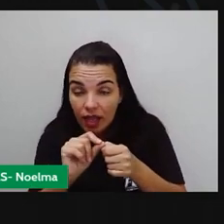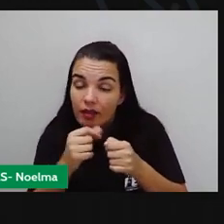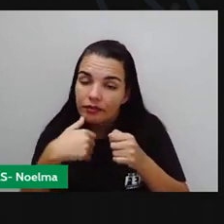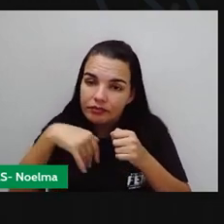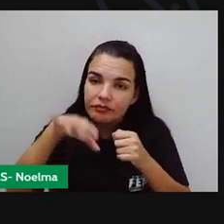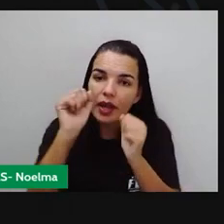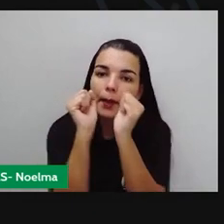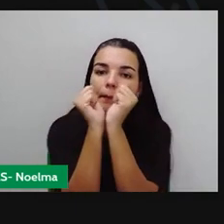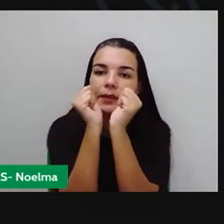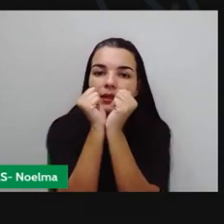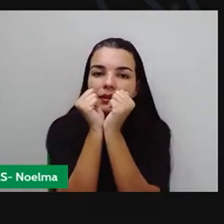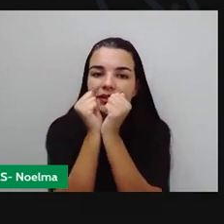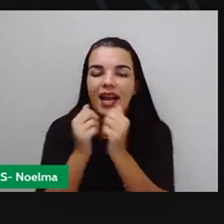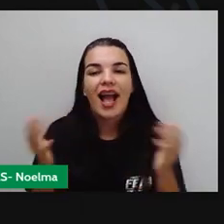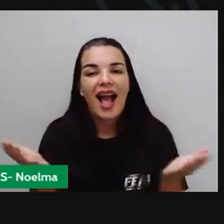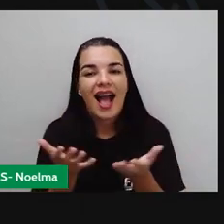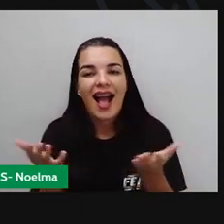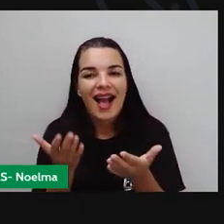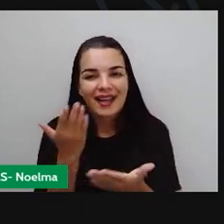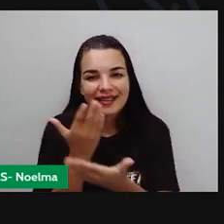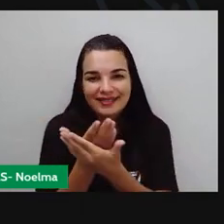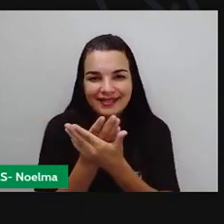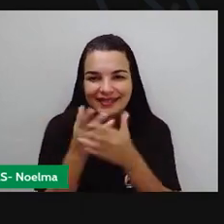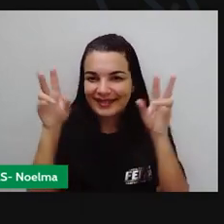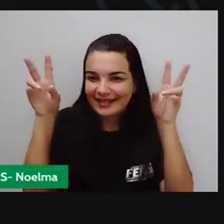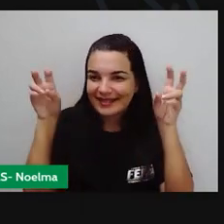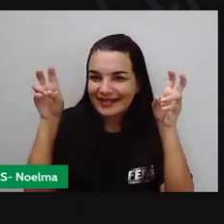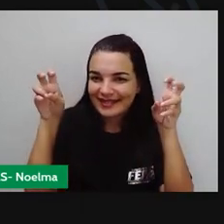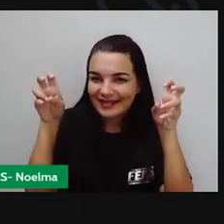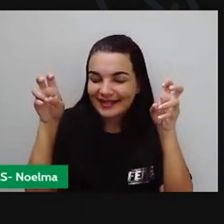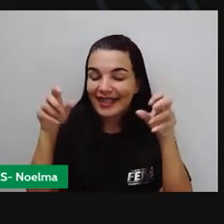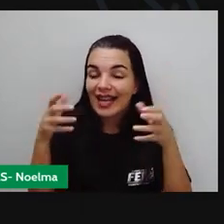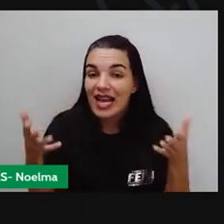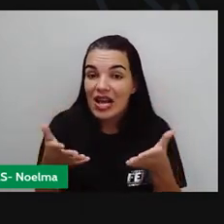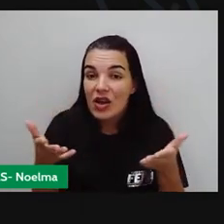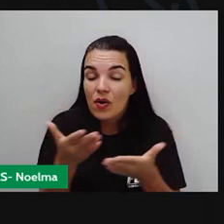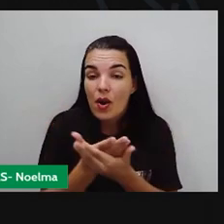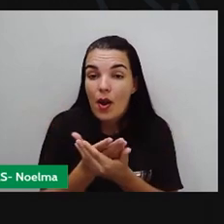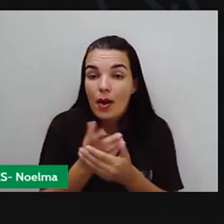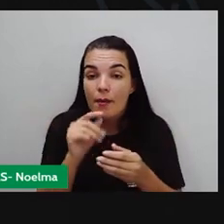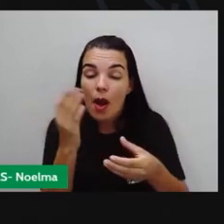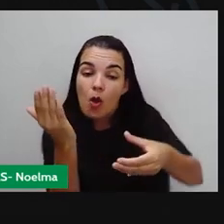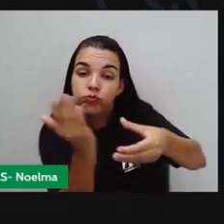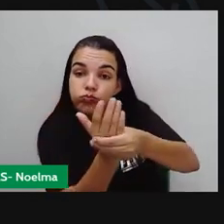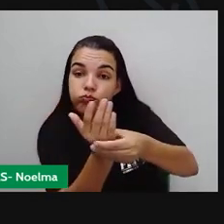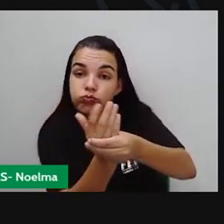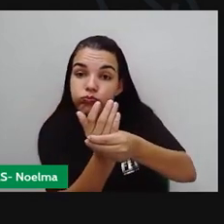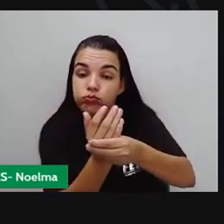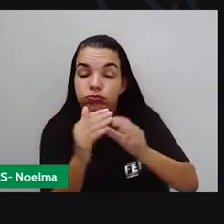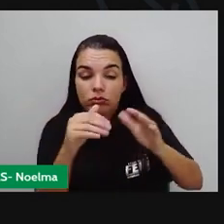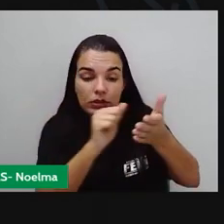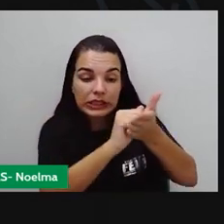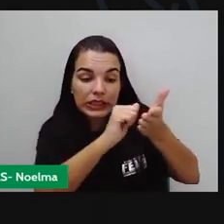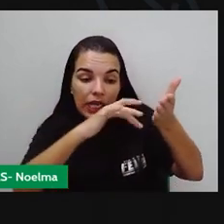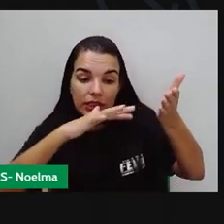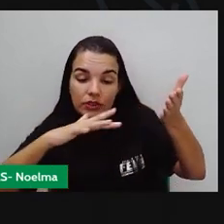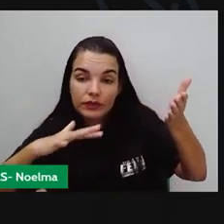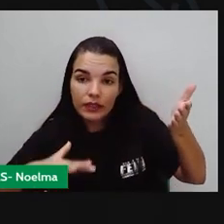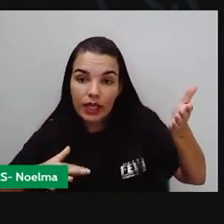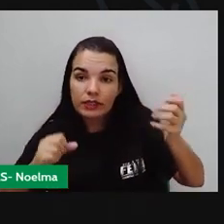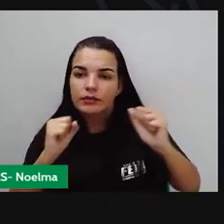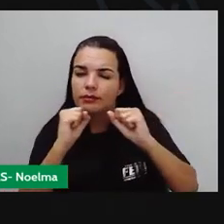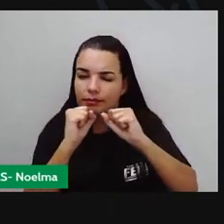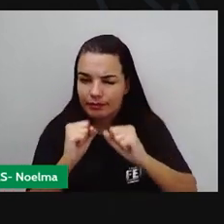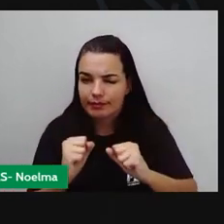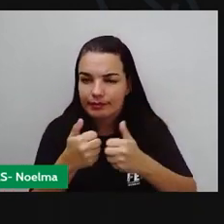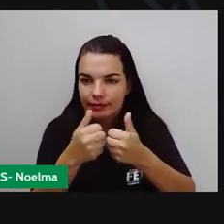né? A nossa aula, ela se encerra por aqui. Peguem o bloco de atividade de vocês, realizem essas atividades, cuidem desse material que ele deverá